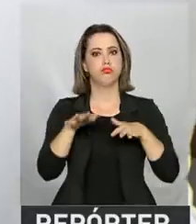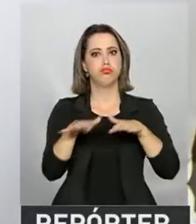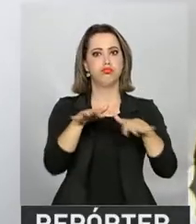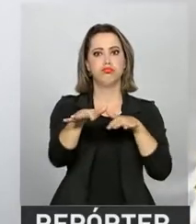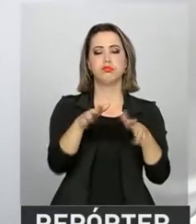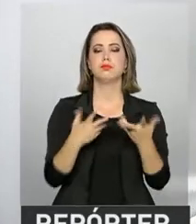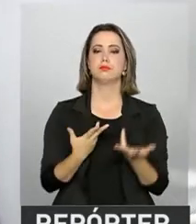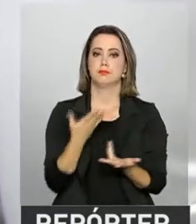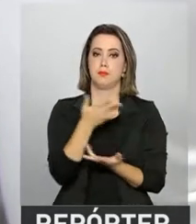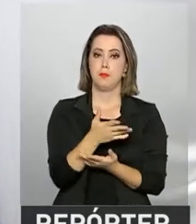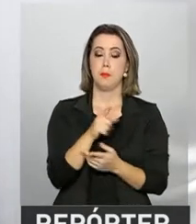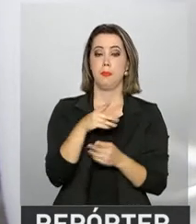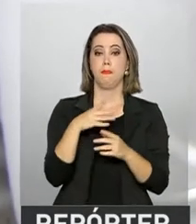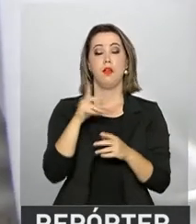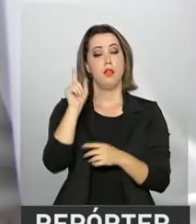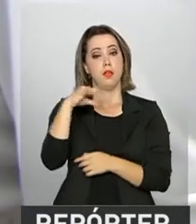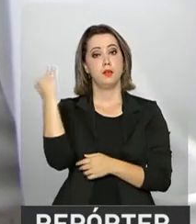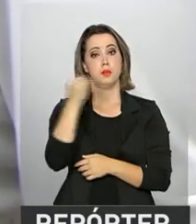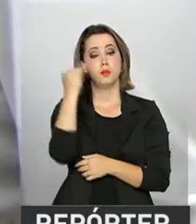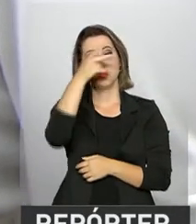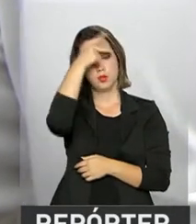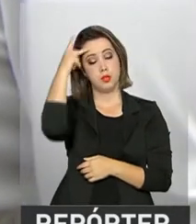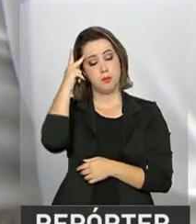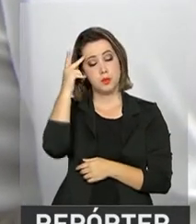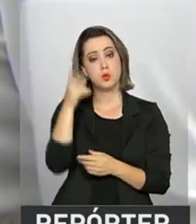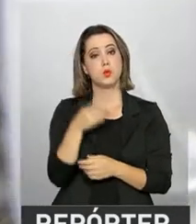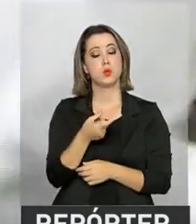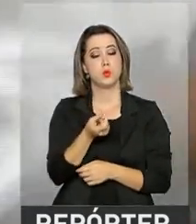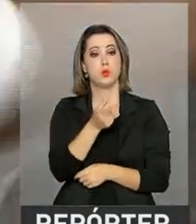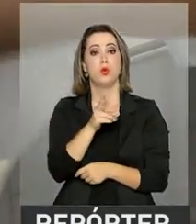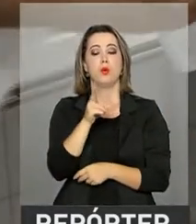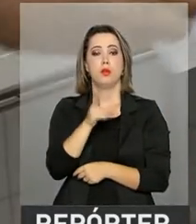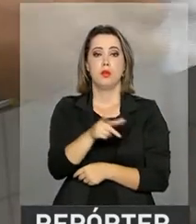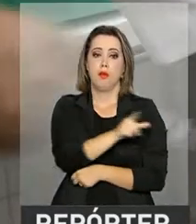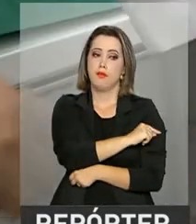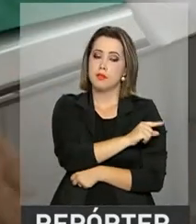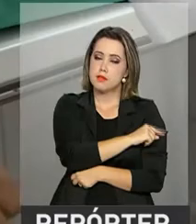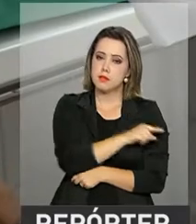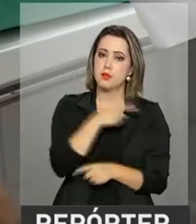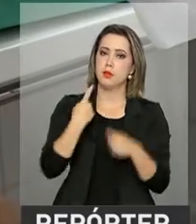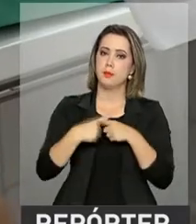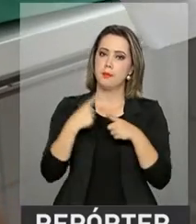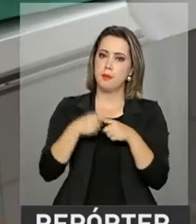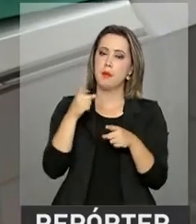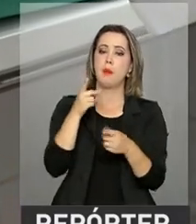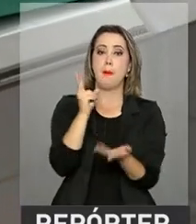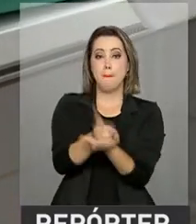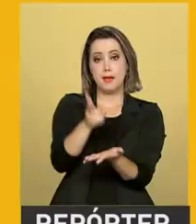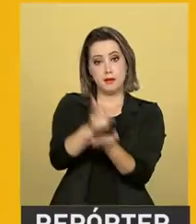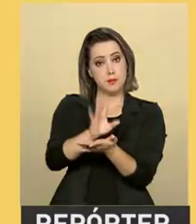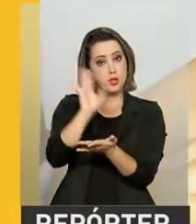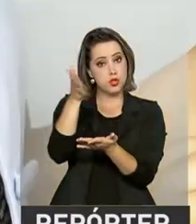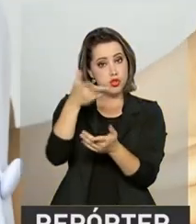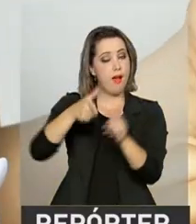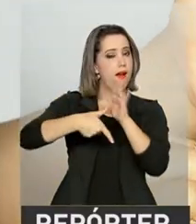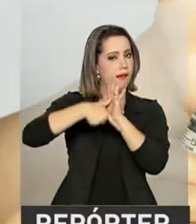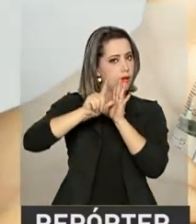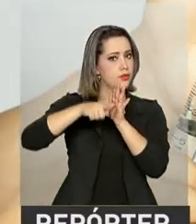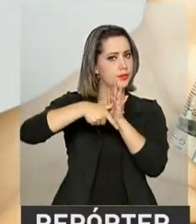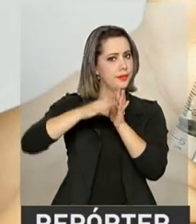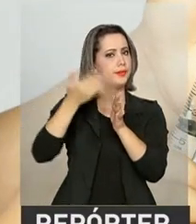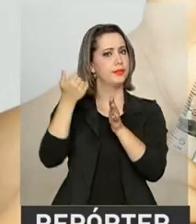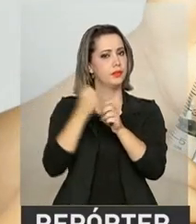Por isso, é importante que o público-alvo tome a vacina, mesmo que já tenha se imunizado em anos anteriores. Além dos